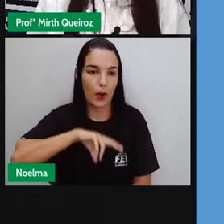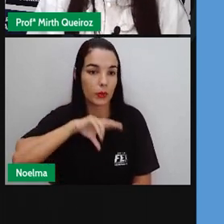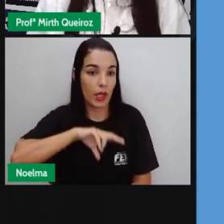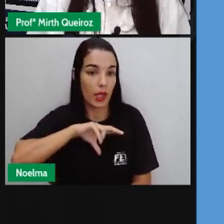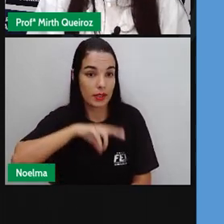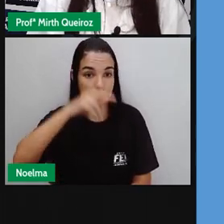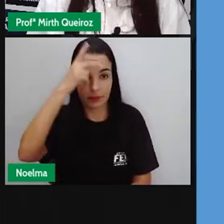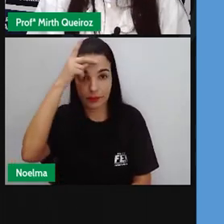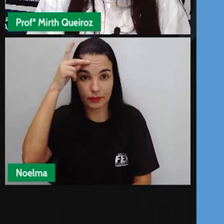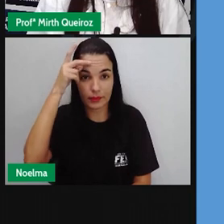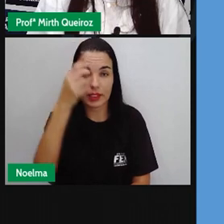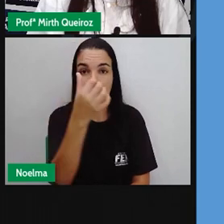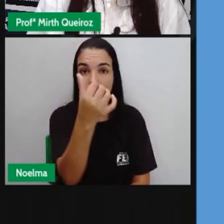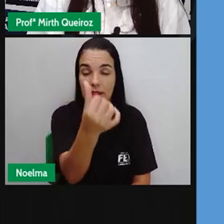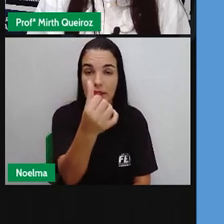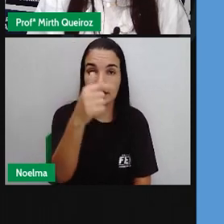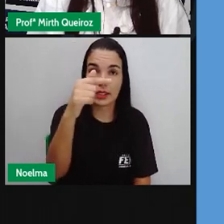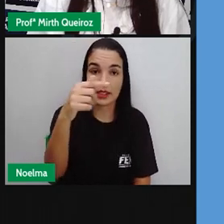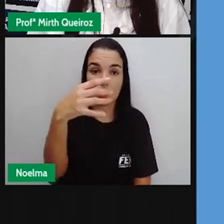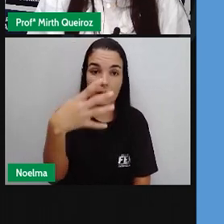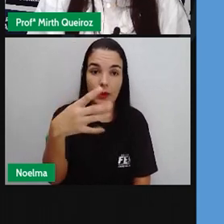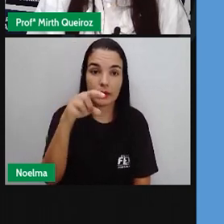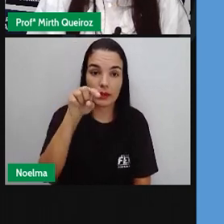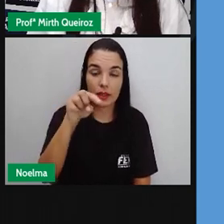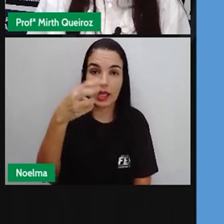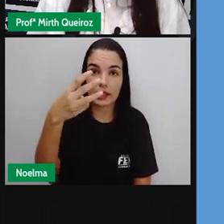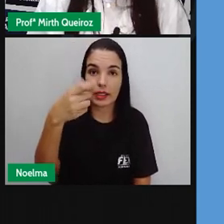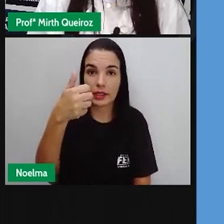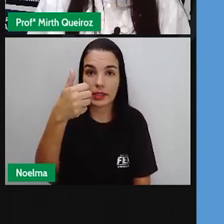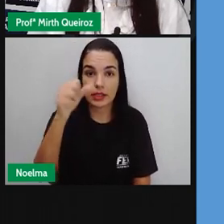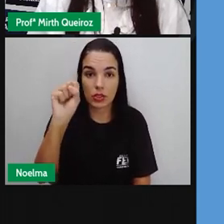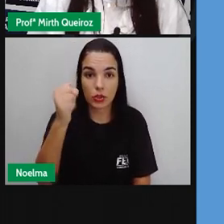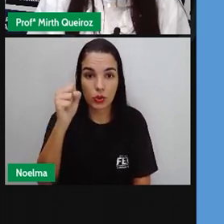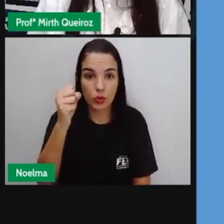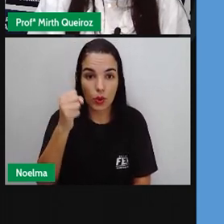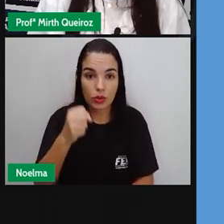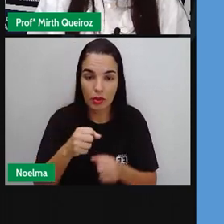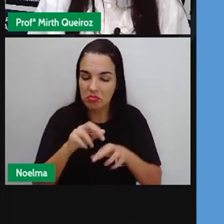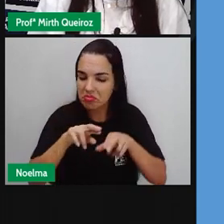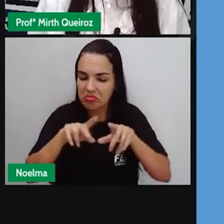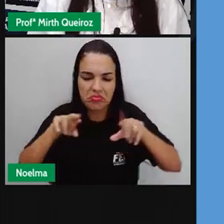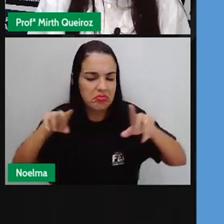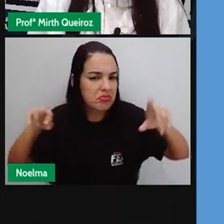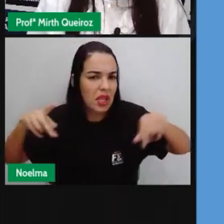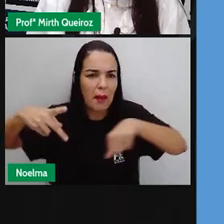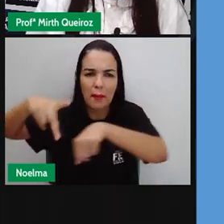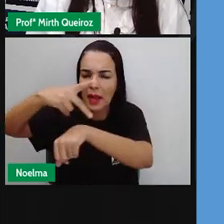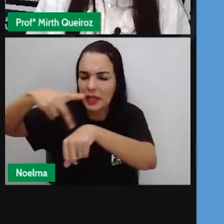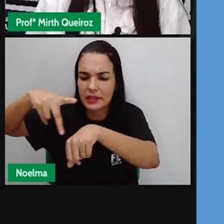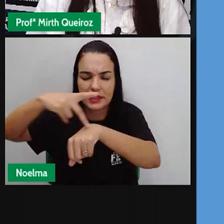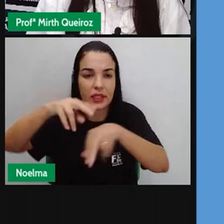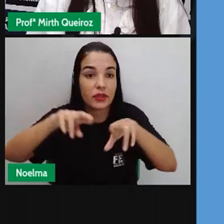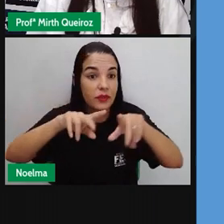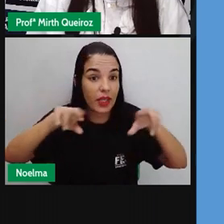674.314 eram de diversos, né, de diversos países aí diferentes,